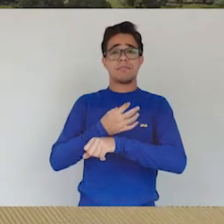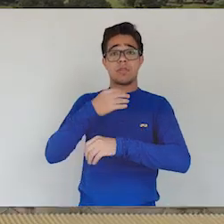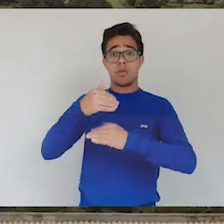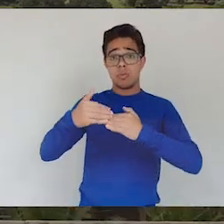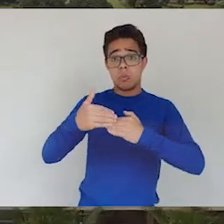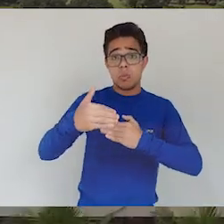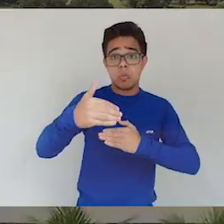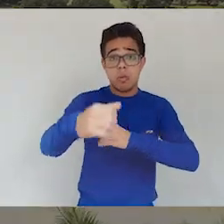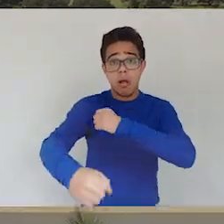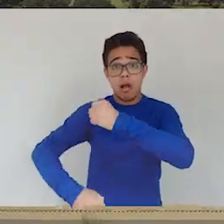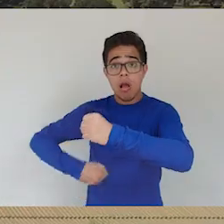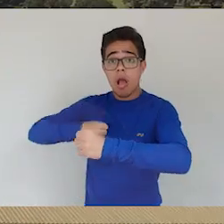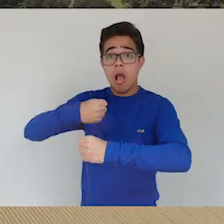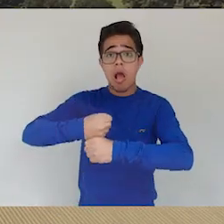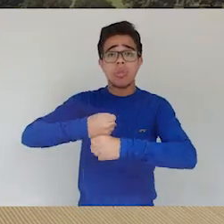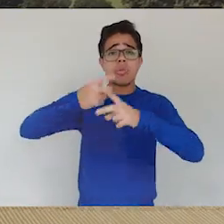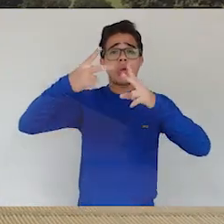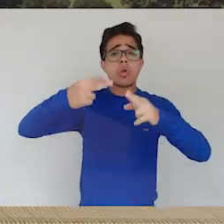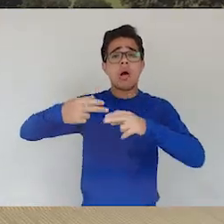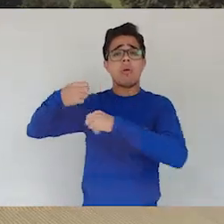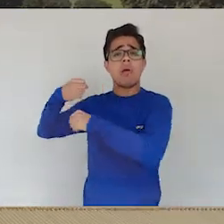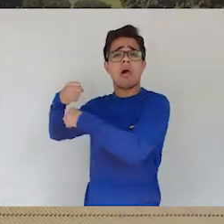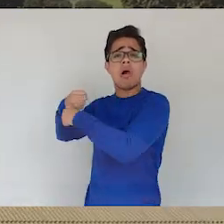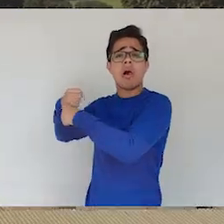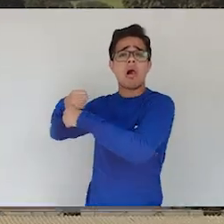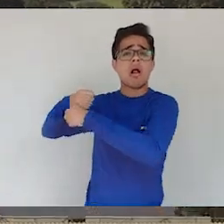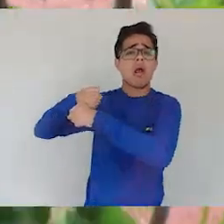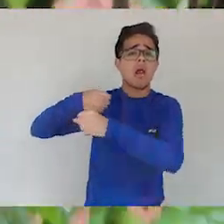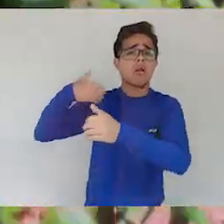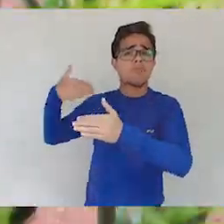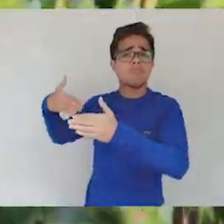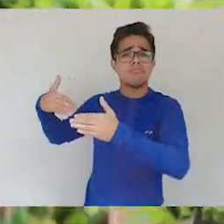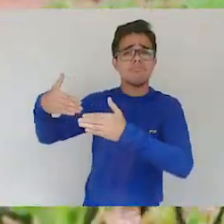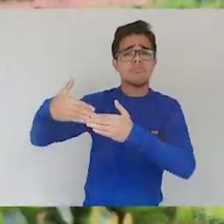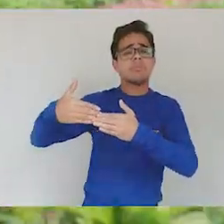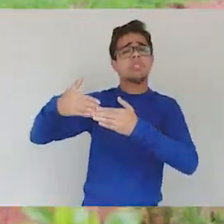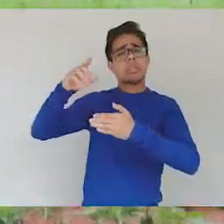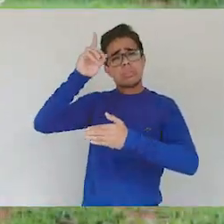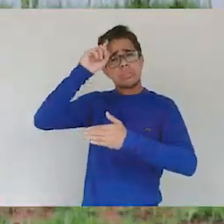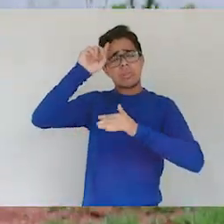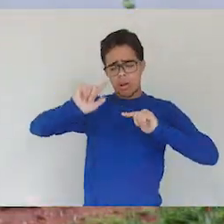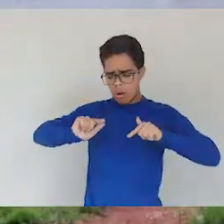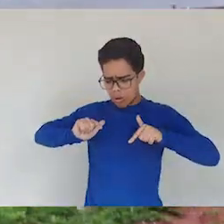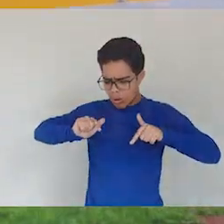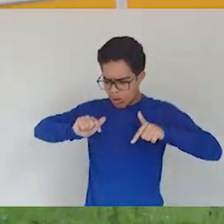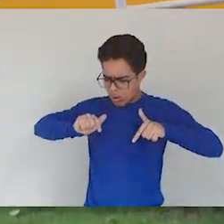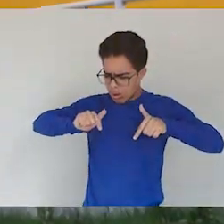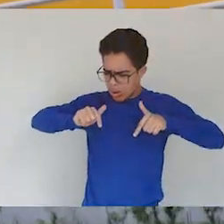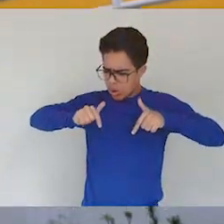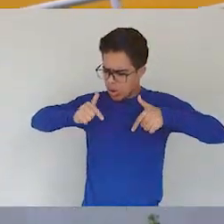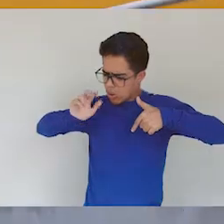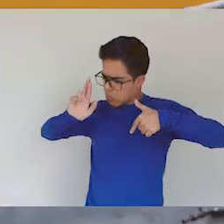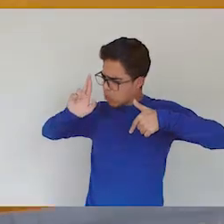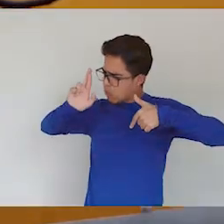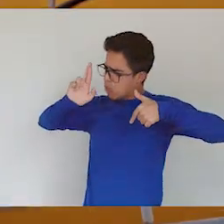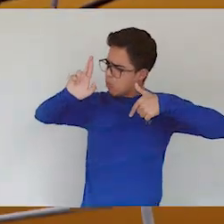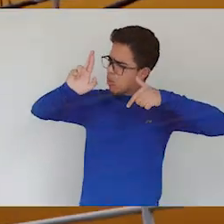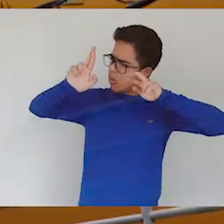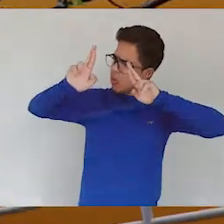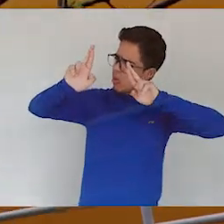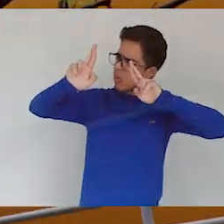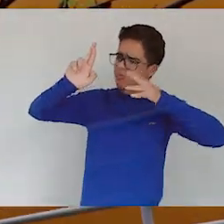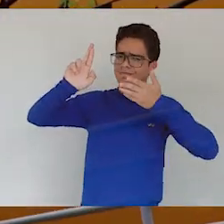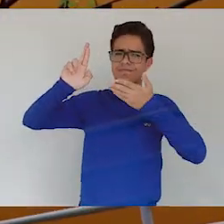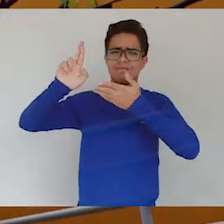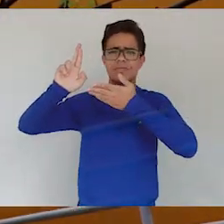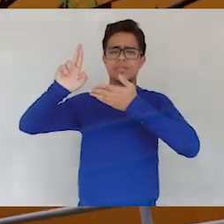Mais um ano que a vizinha, tal como nos anos anteriores, e a luta de todo dia vai ganhando a companhia da esperança.